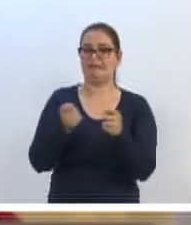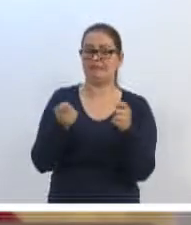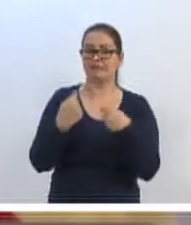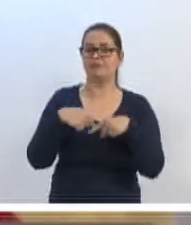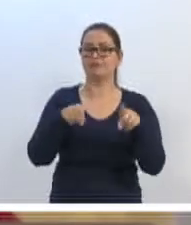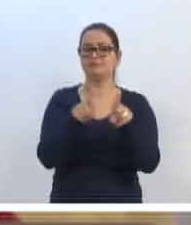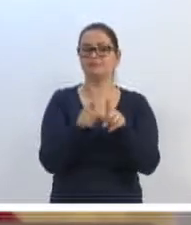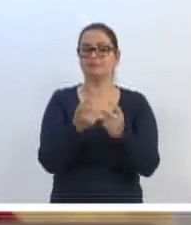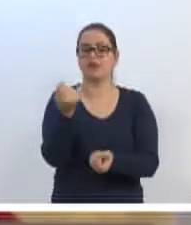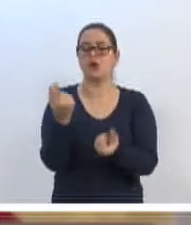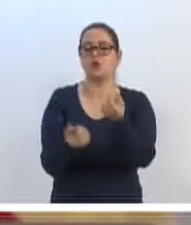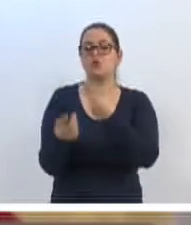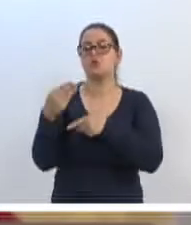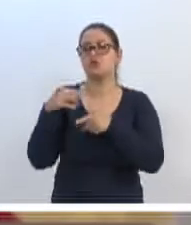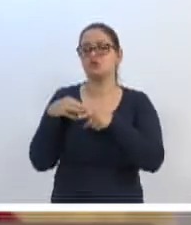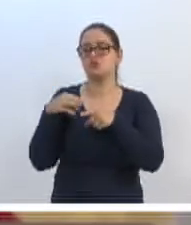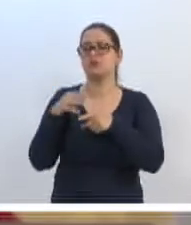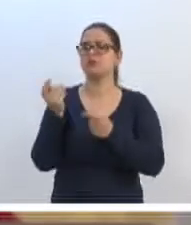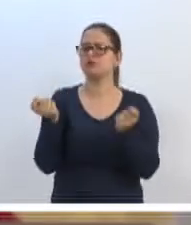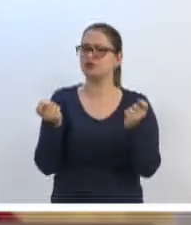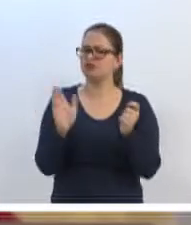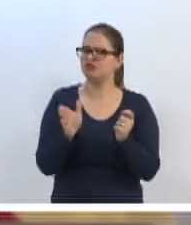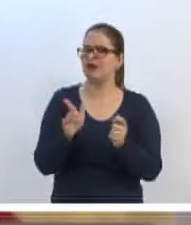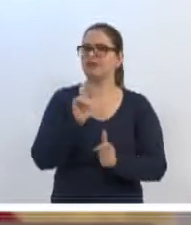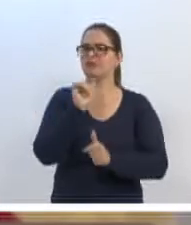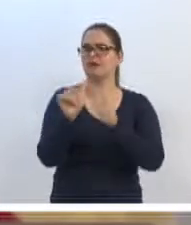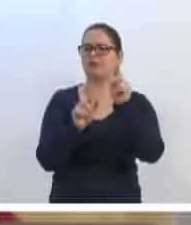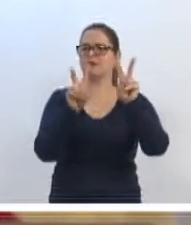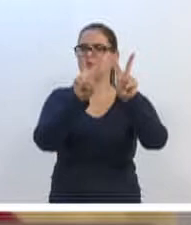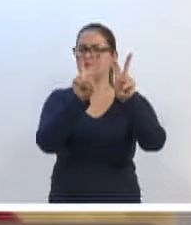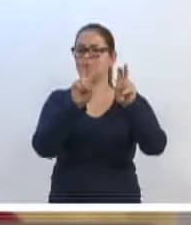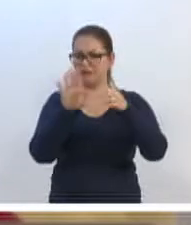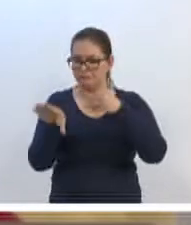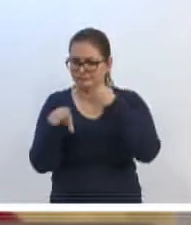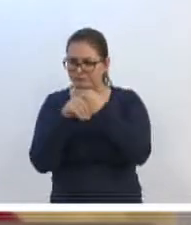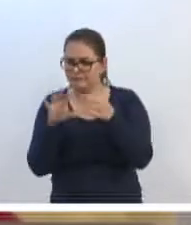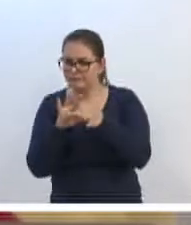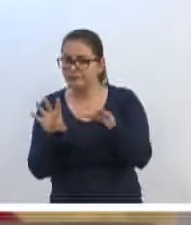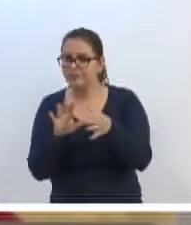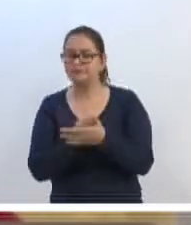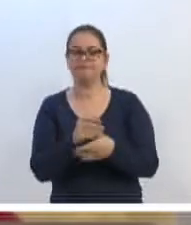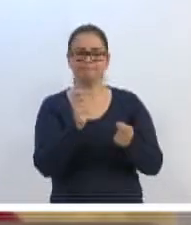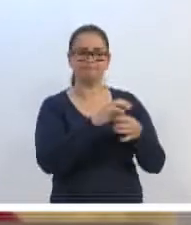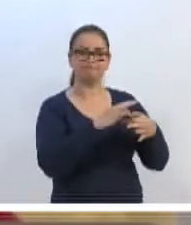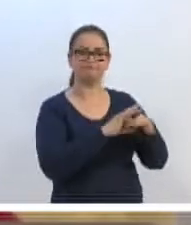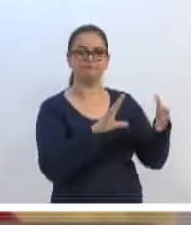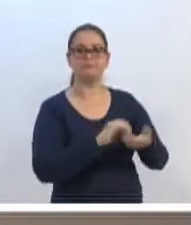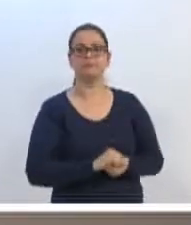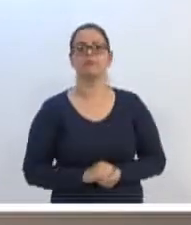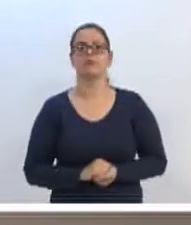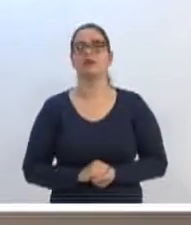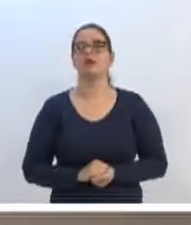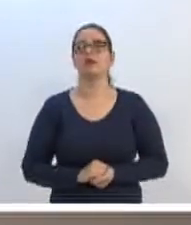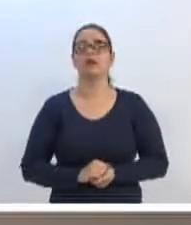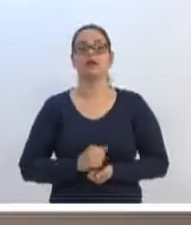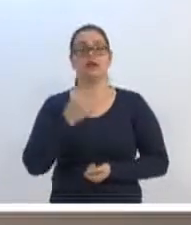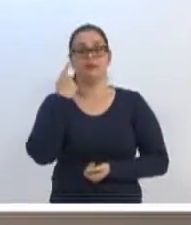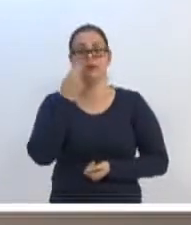inclusive, de alguns municípios que já estão trabalhando a respeito do tema. Concedo a parte? Concedo, com certeza, Vossa Excelência. Vereador Caminha,